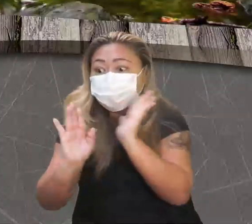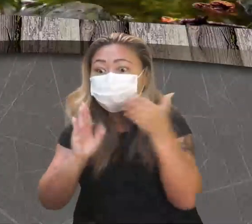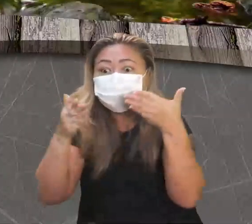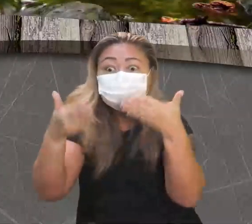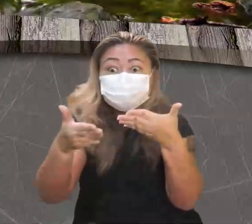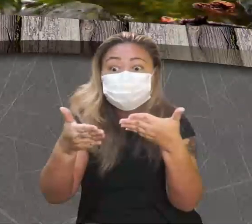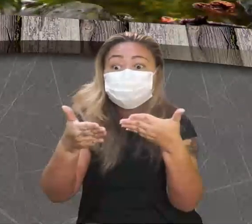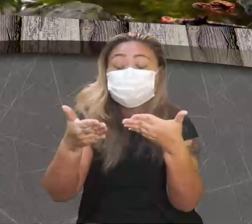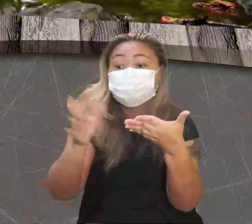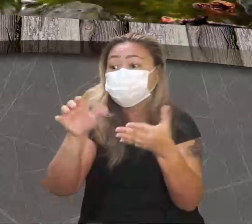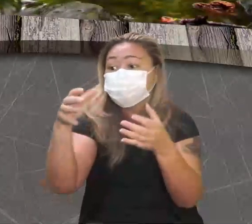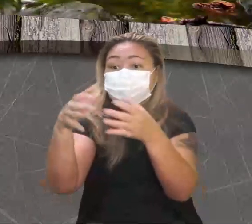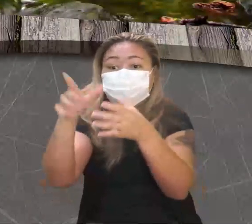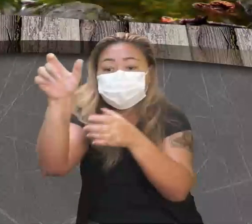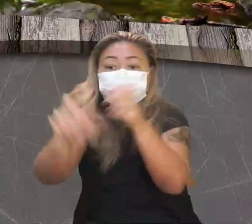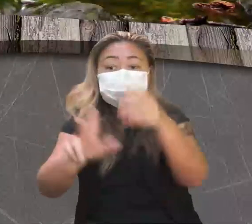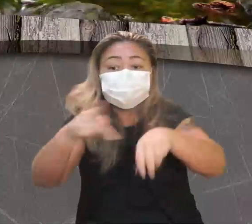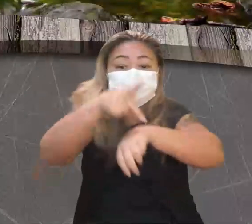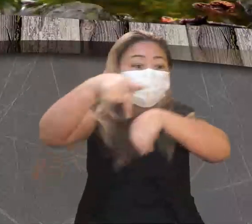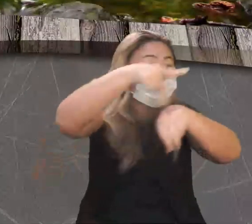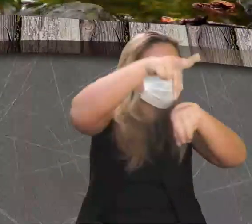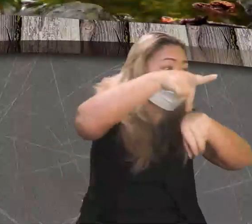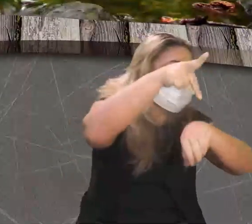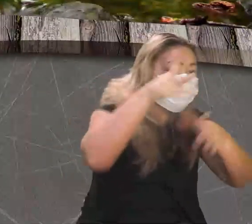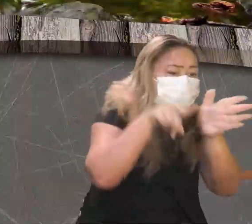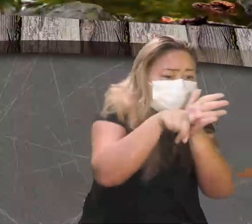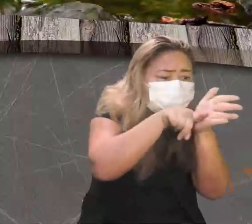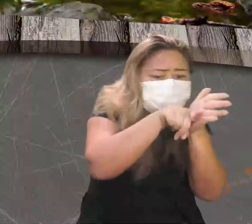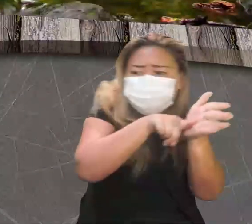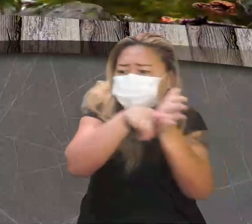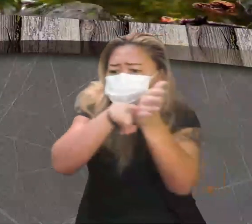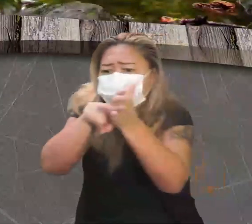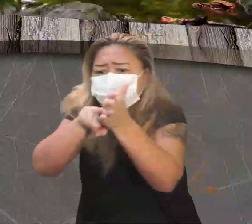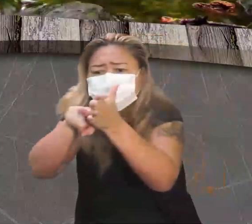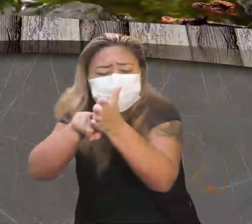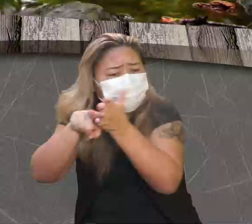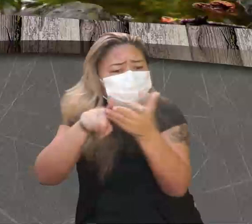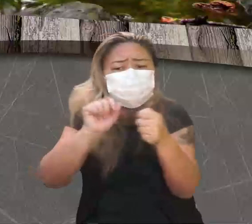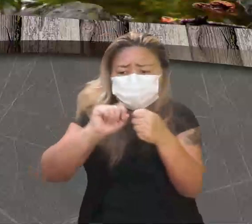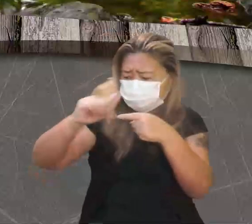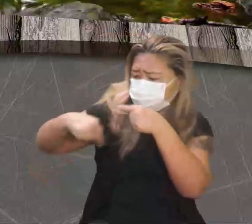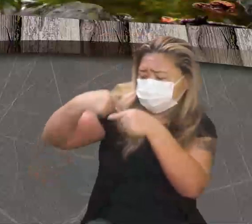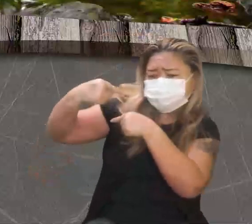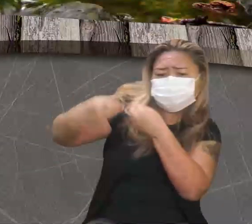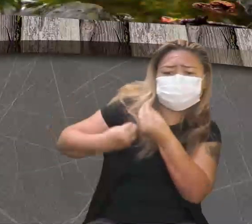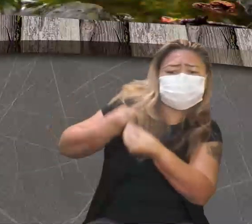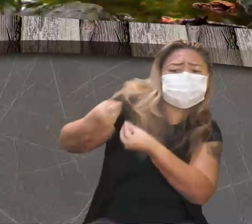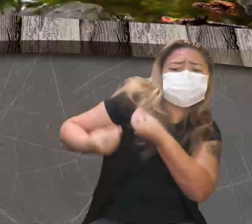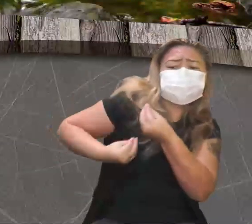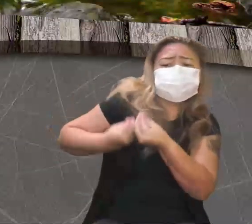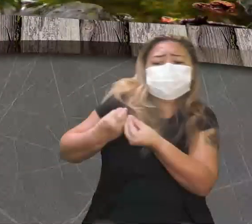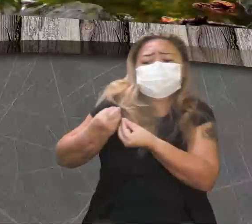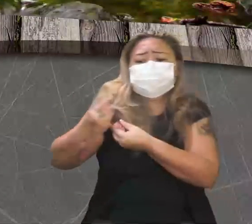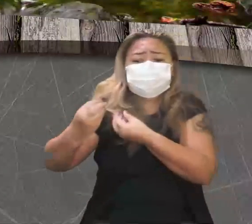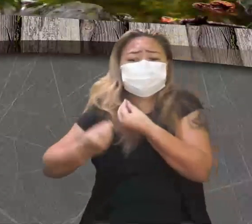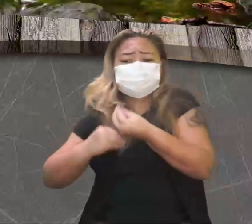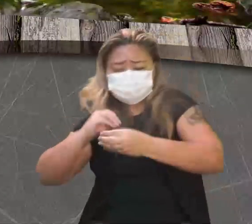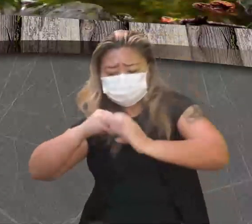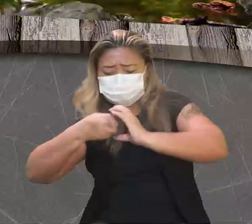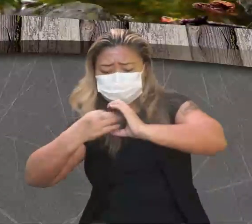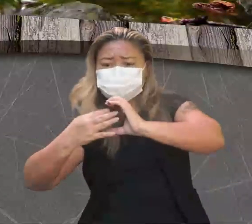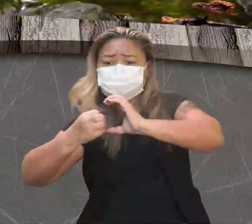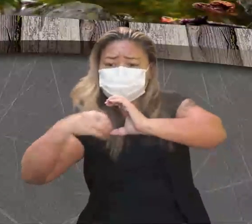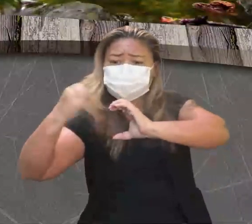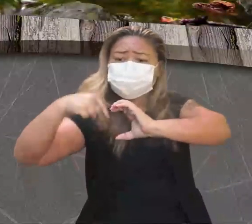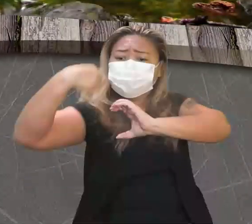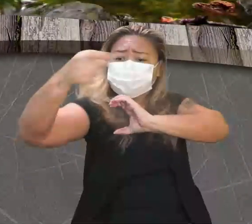ênfase. falaram, olha, cada um deles nos seus países estava pesquisando, né? Sobre essa questão dos princípios, como ocorriam essas transmissões de